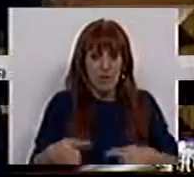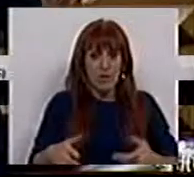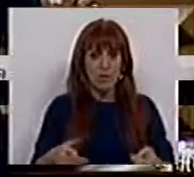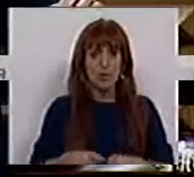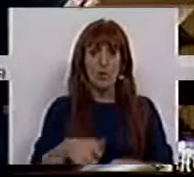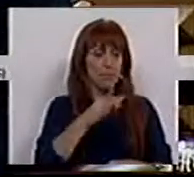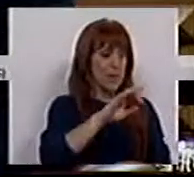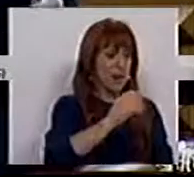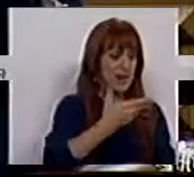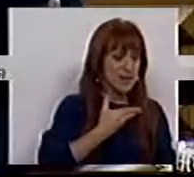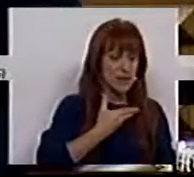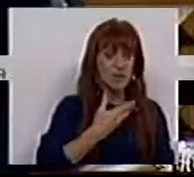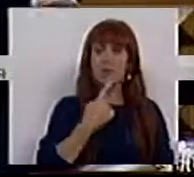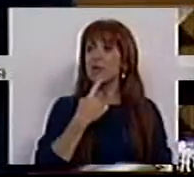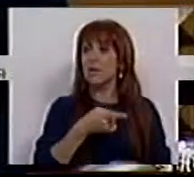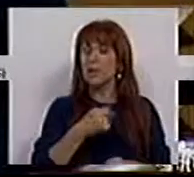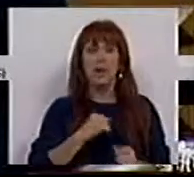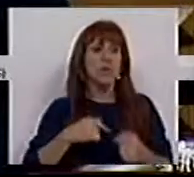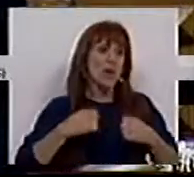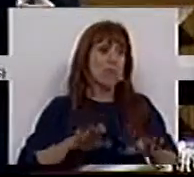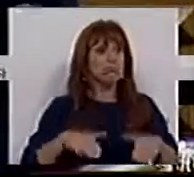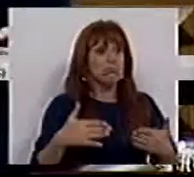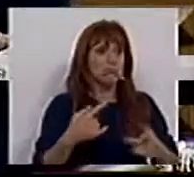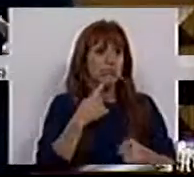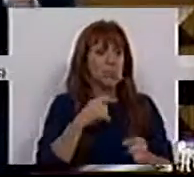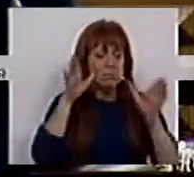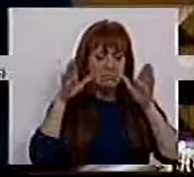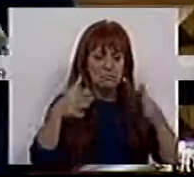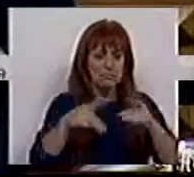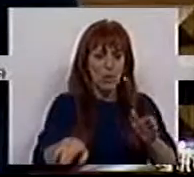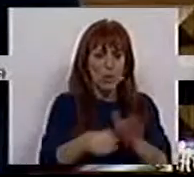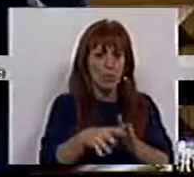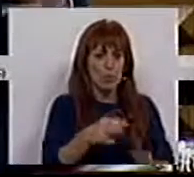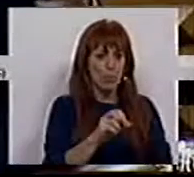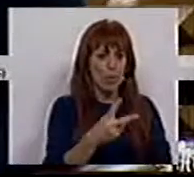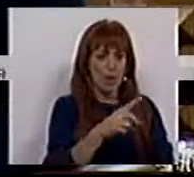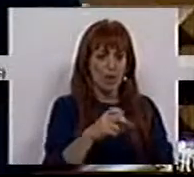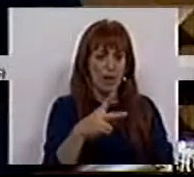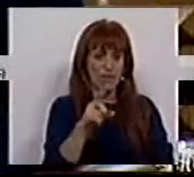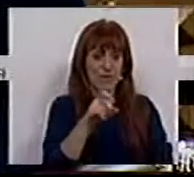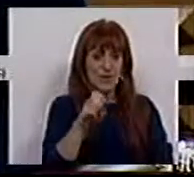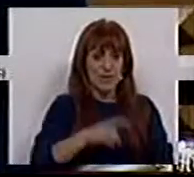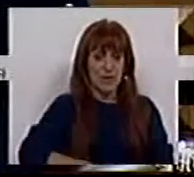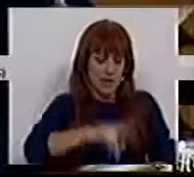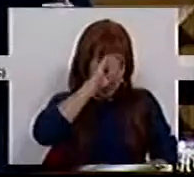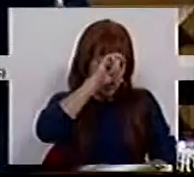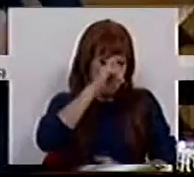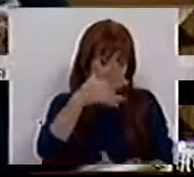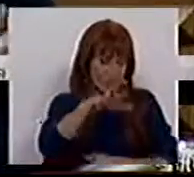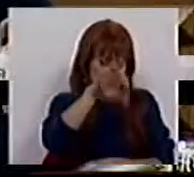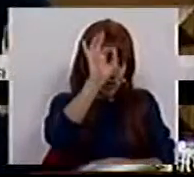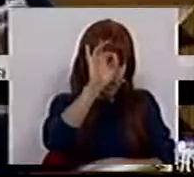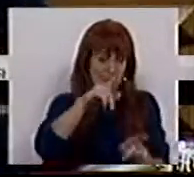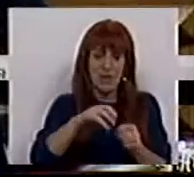O PSD colocou a sua iniciativa muito centrada no porto da Póvoa de Varzim, respeitamos essa escolha,